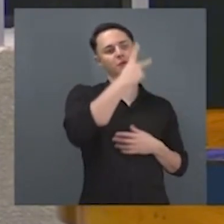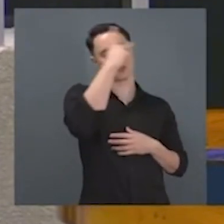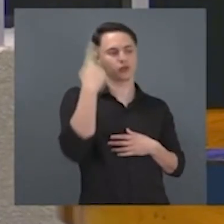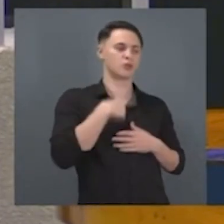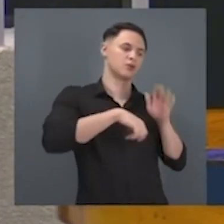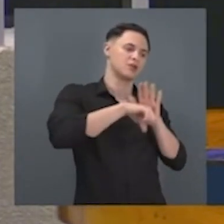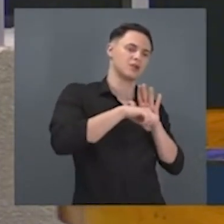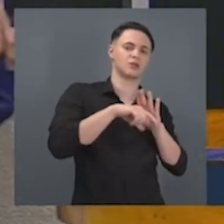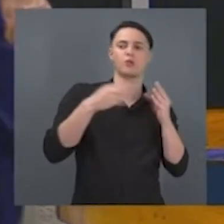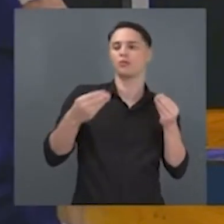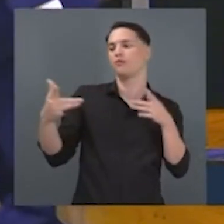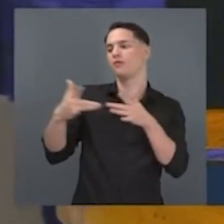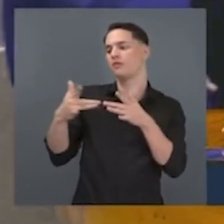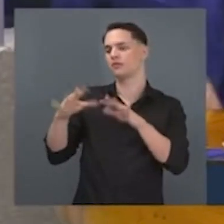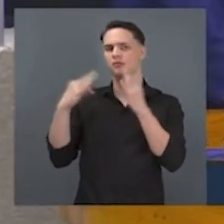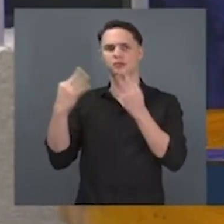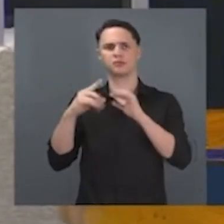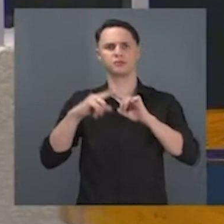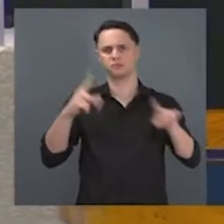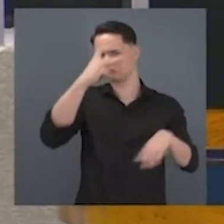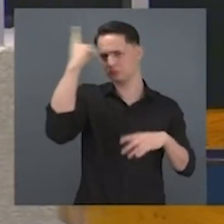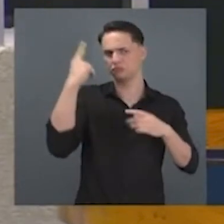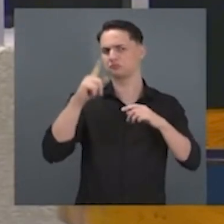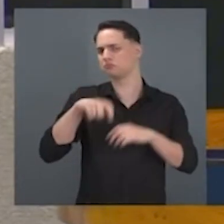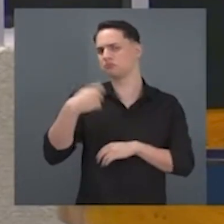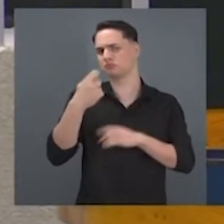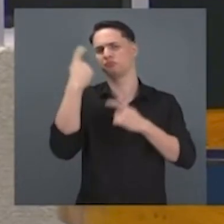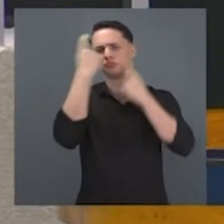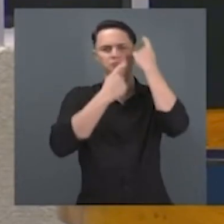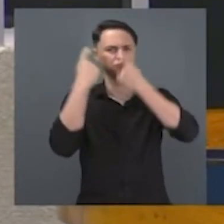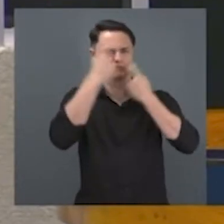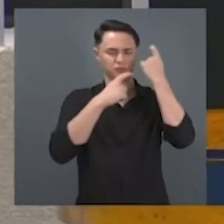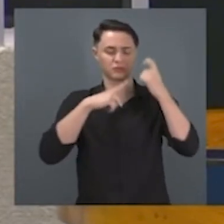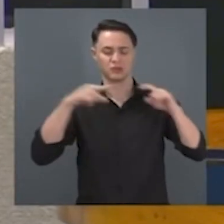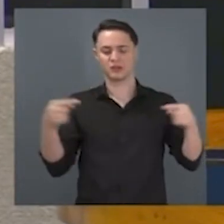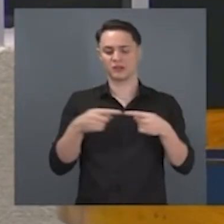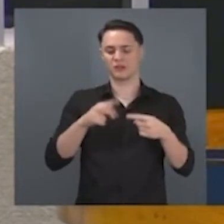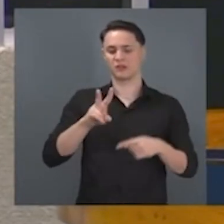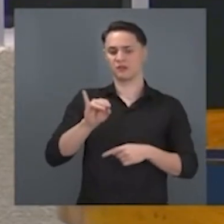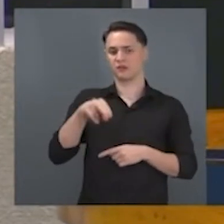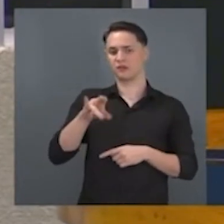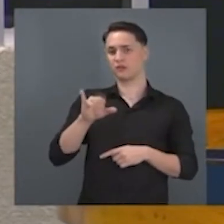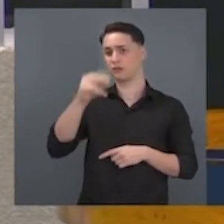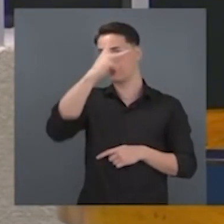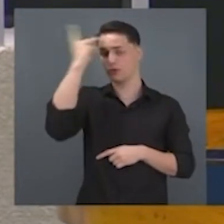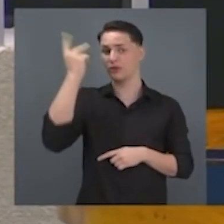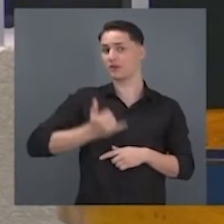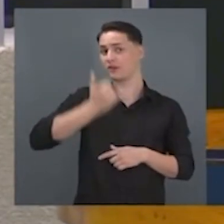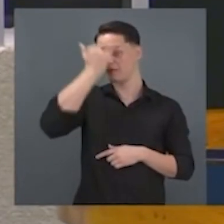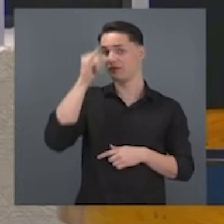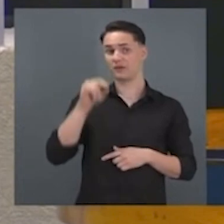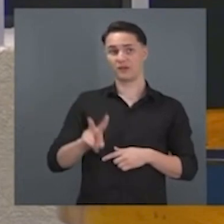Mas quem estará preocupado com o vínculo das vítimas desses